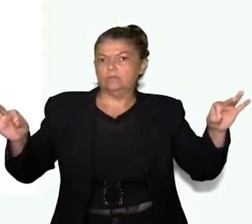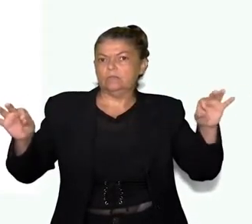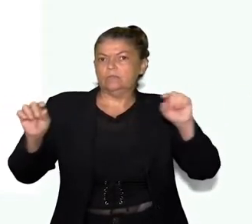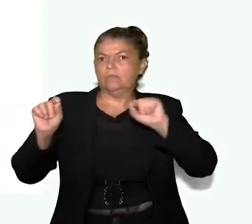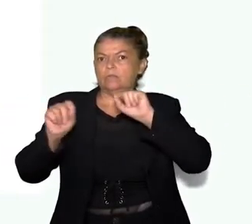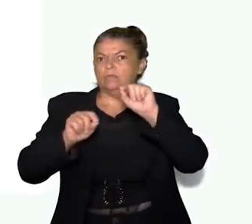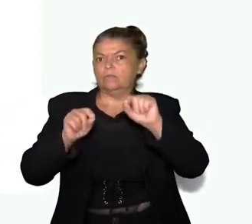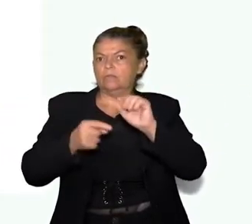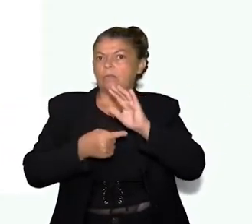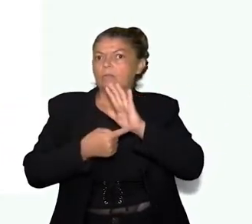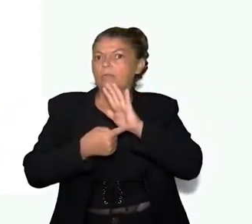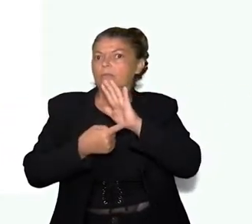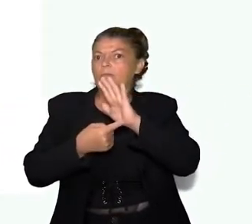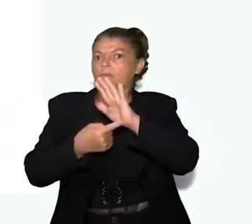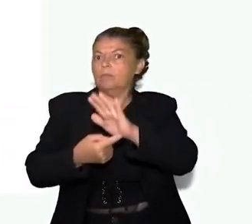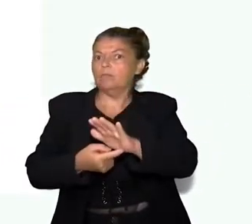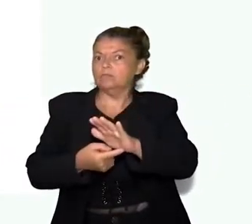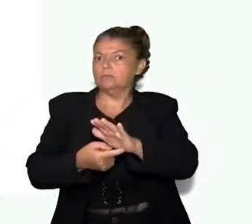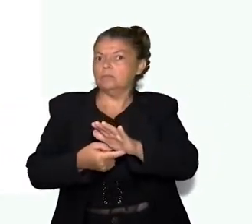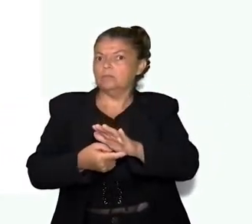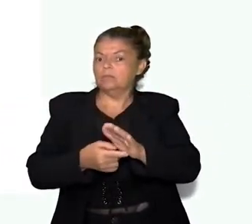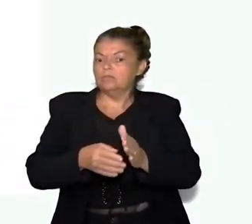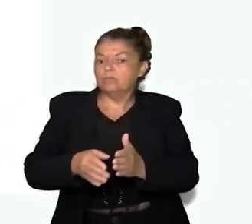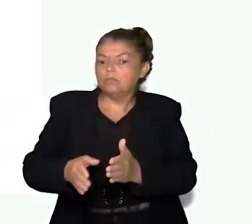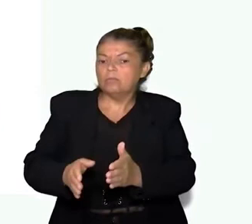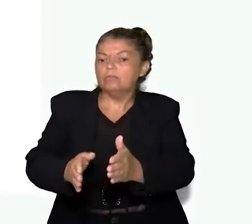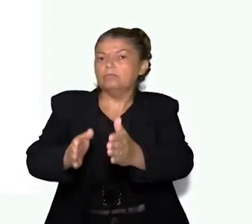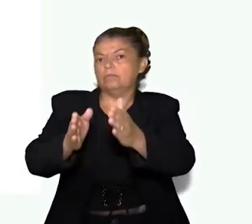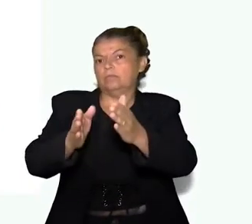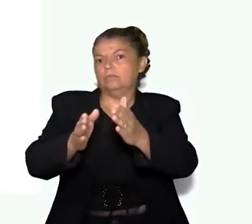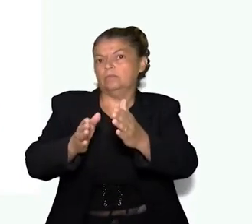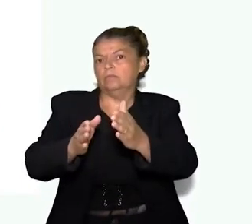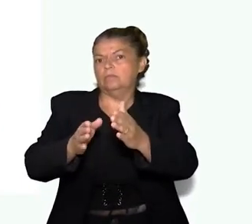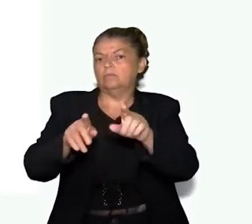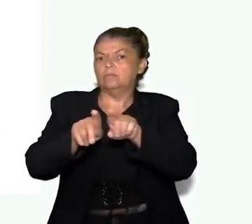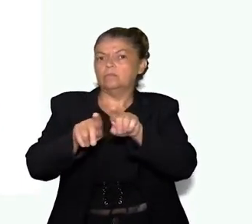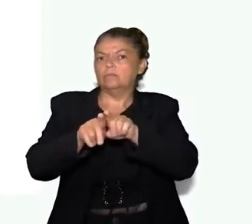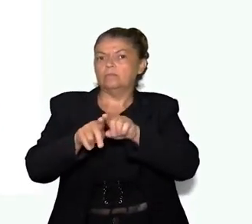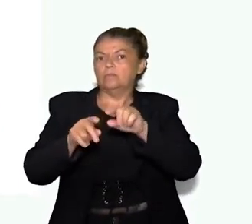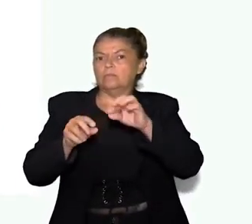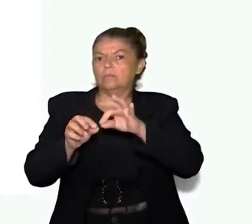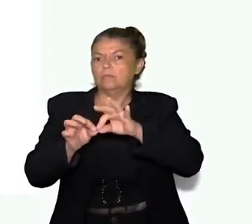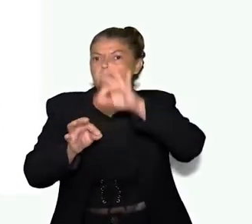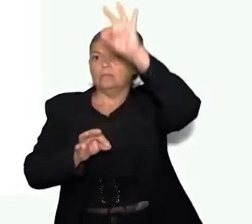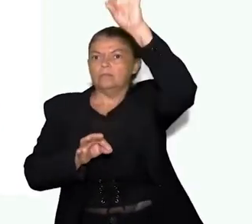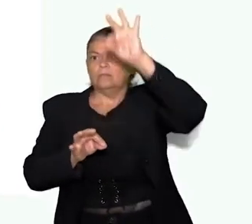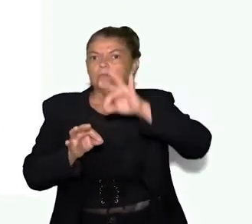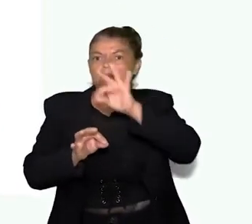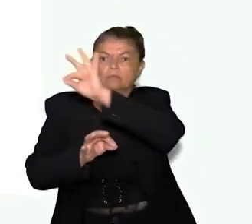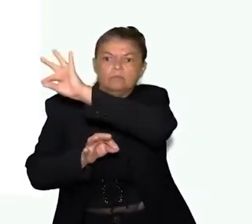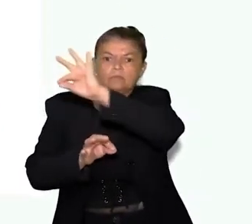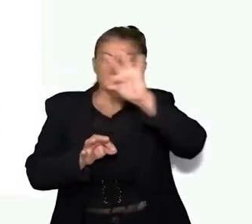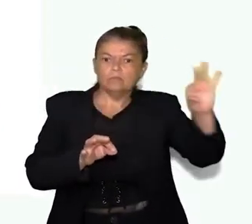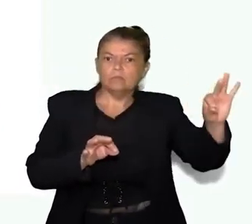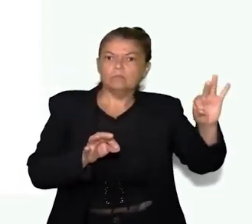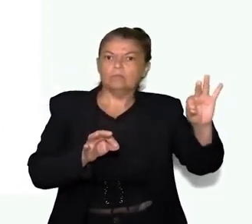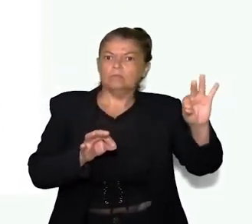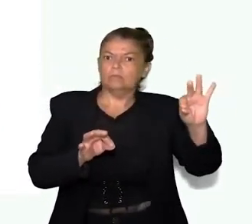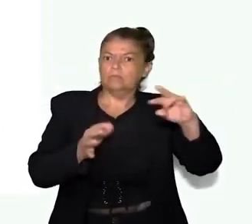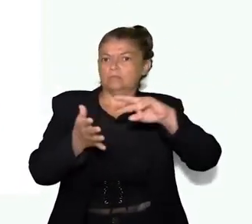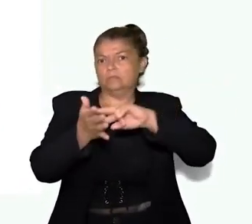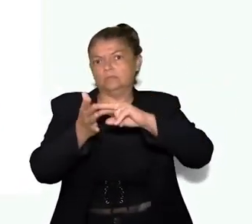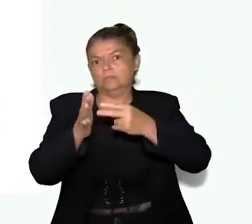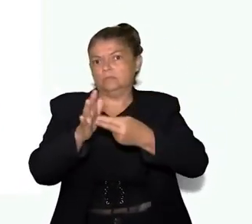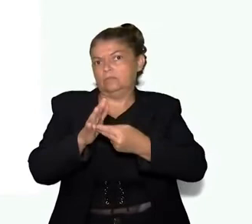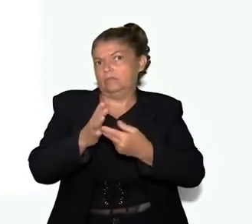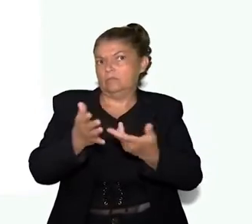identificando uma rodovia, uma rota. Essas linhas tracejadas, geralmente, pode ser